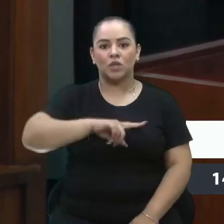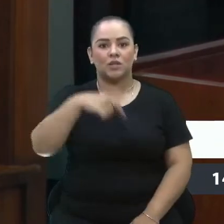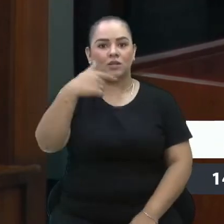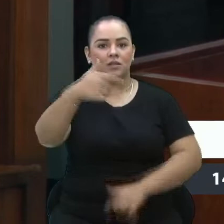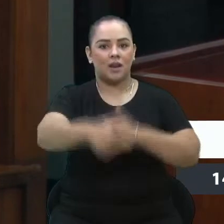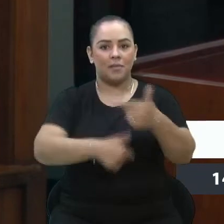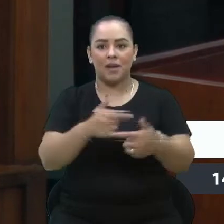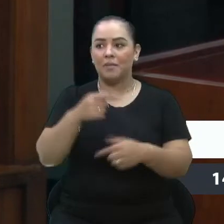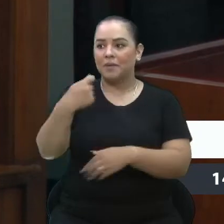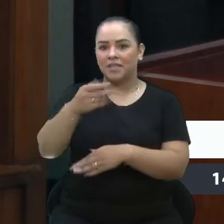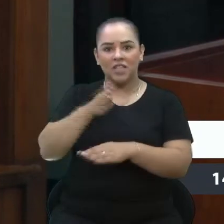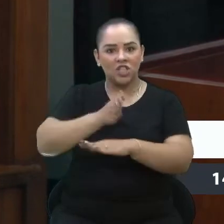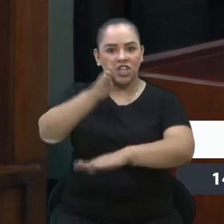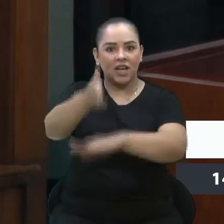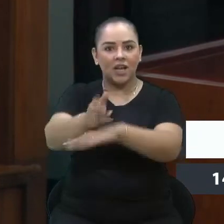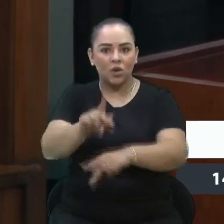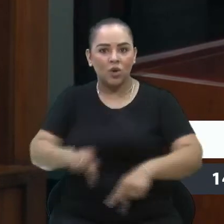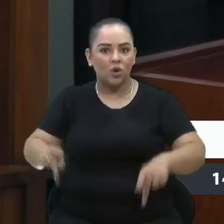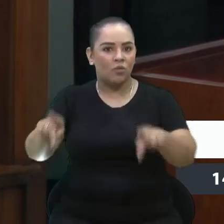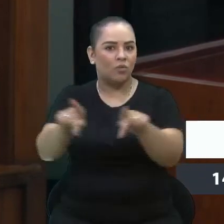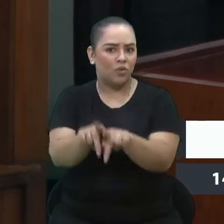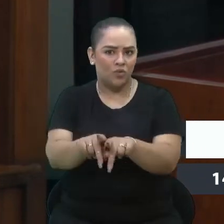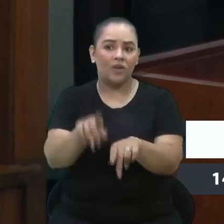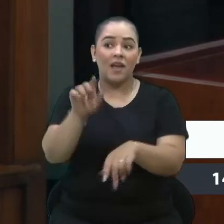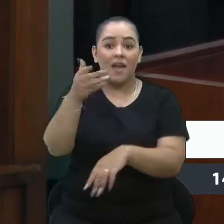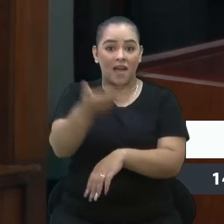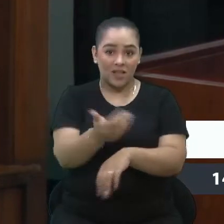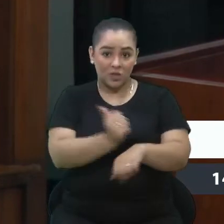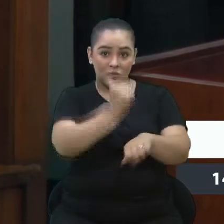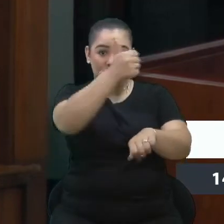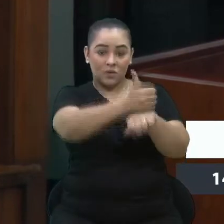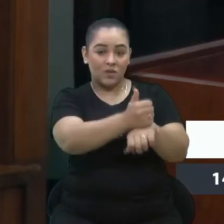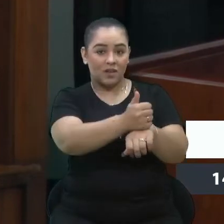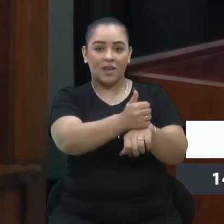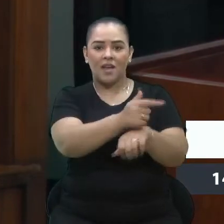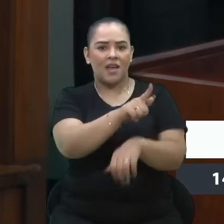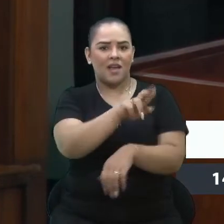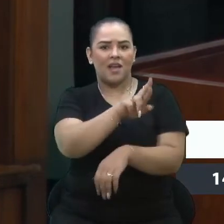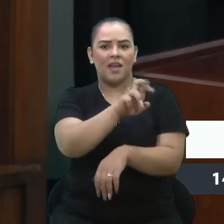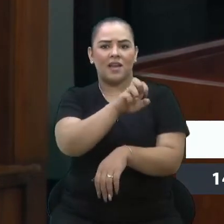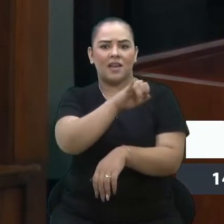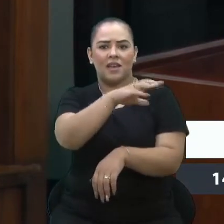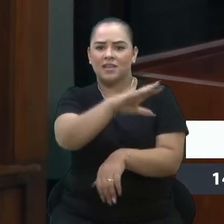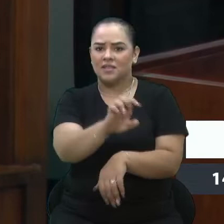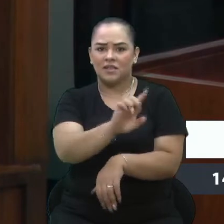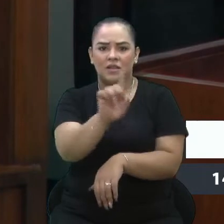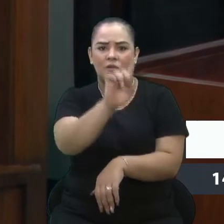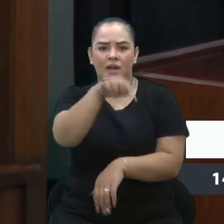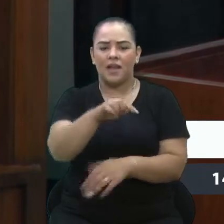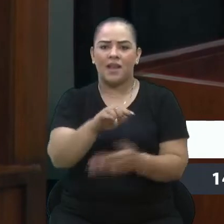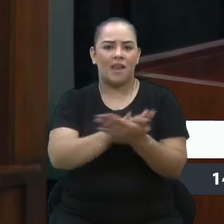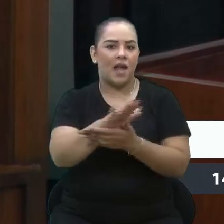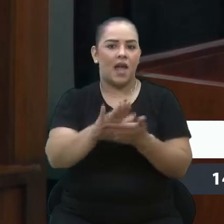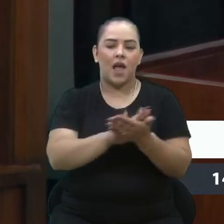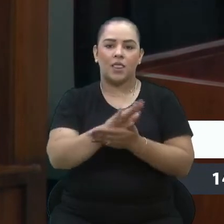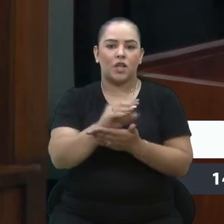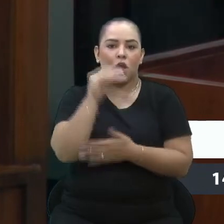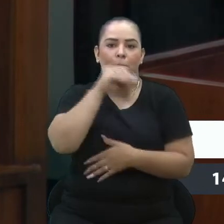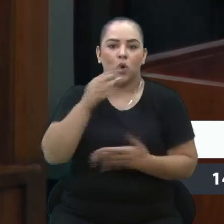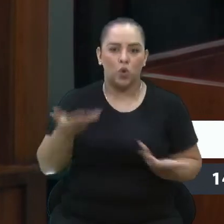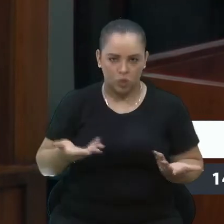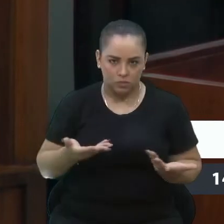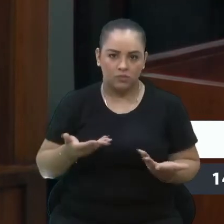população. Então, essa substituição da Grace não é nada de abuso, muito pelo